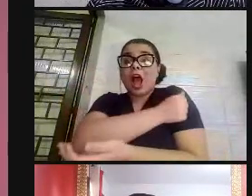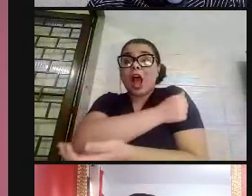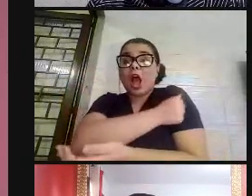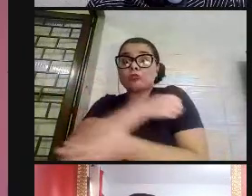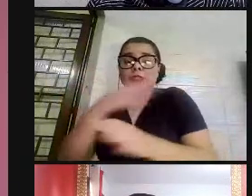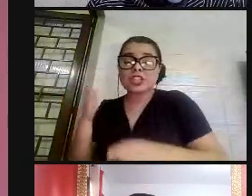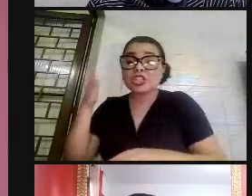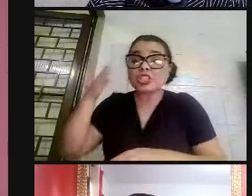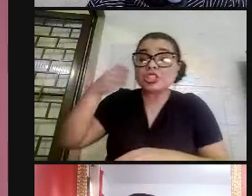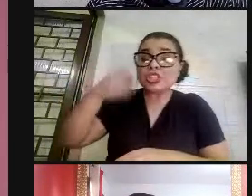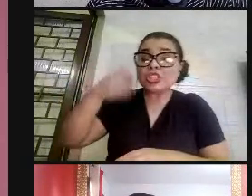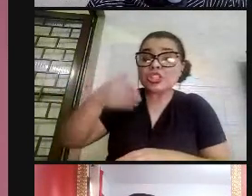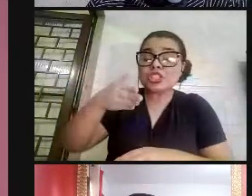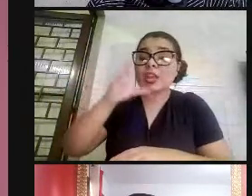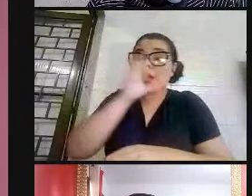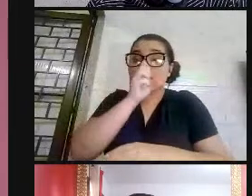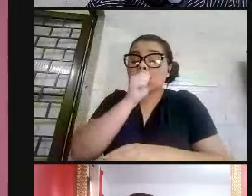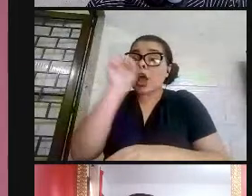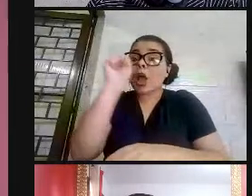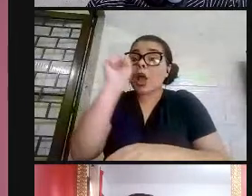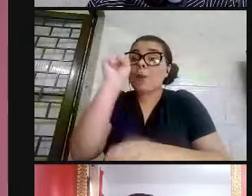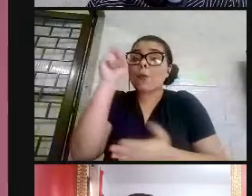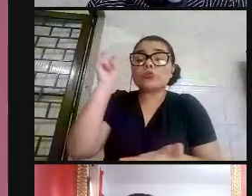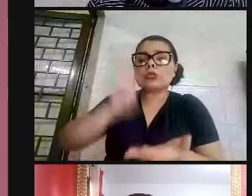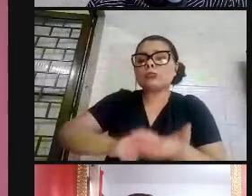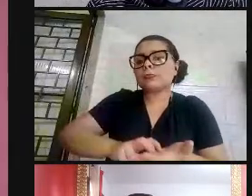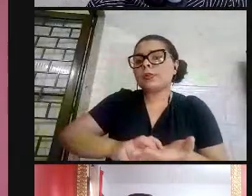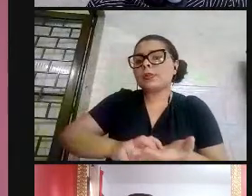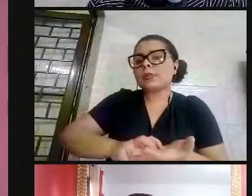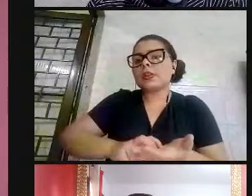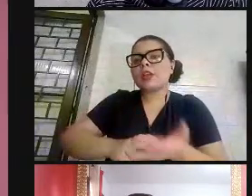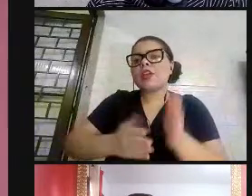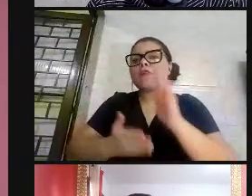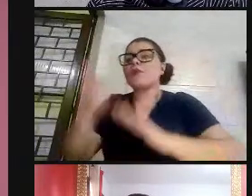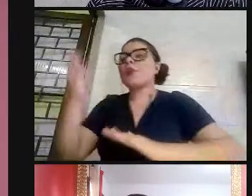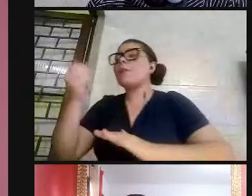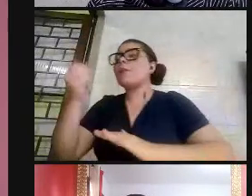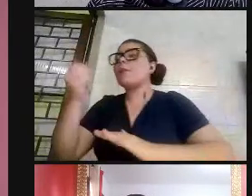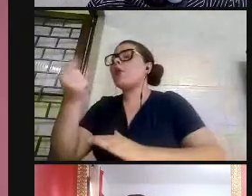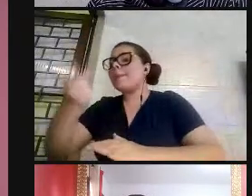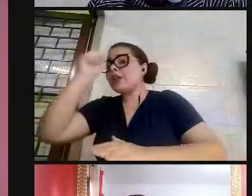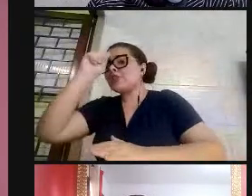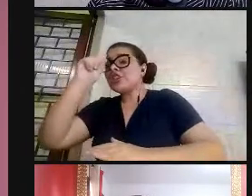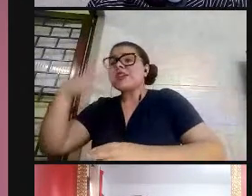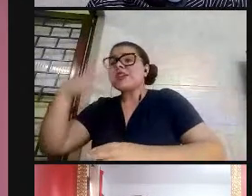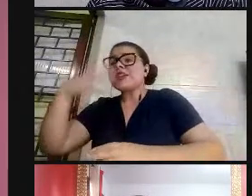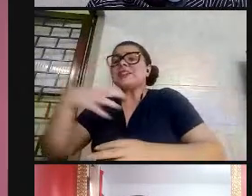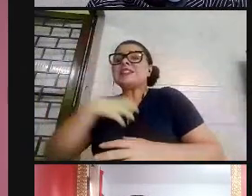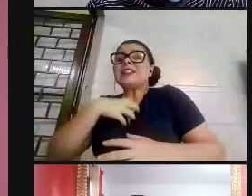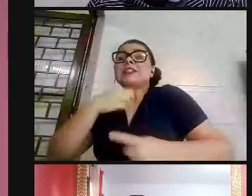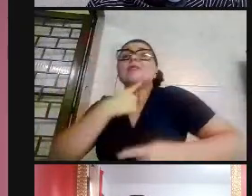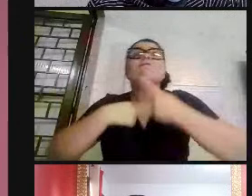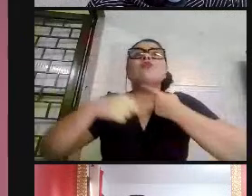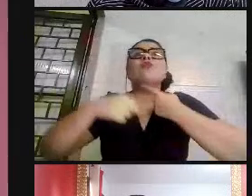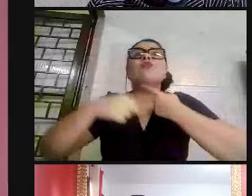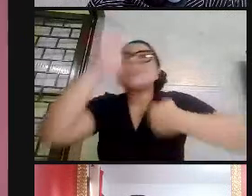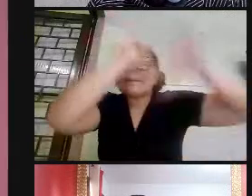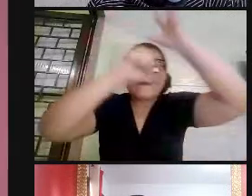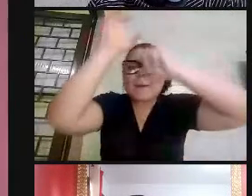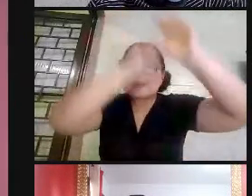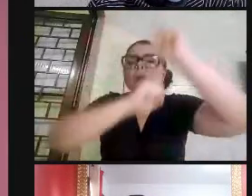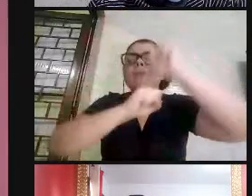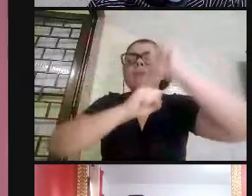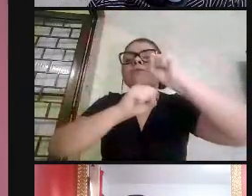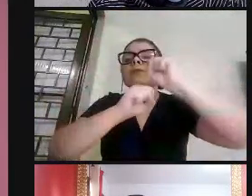às oito da manhã e vão até meio-dia sempre ávidos pelo conhecimento. E o resultado disso?